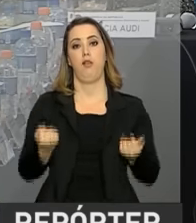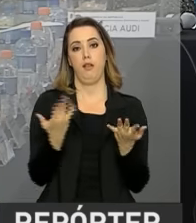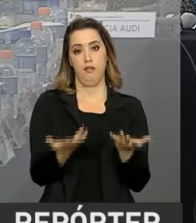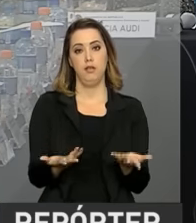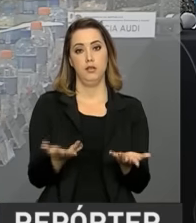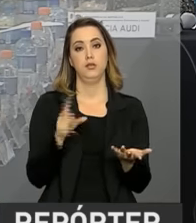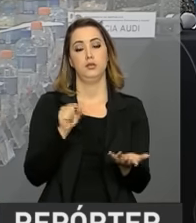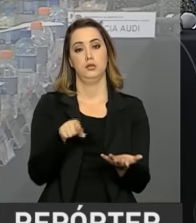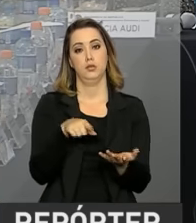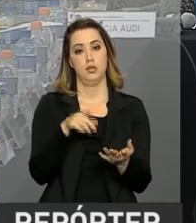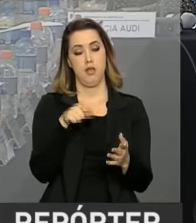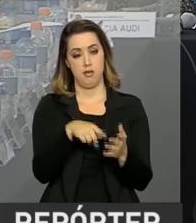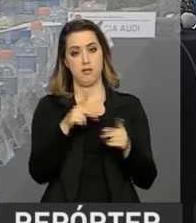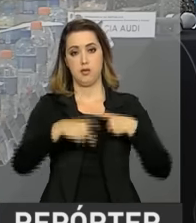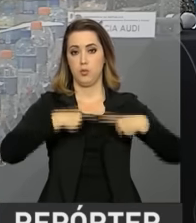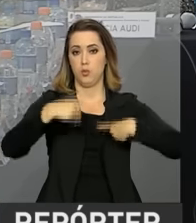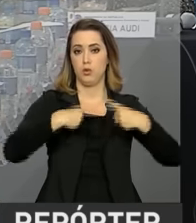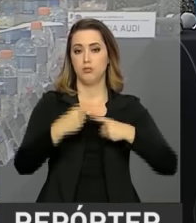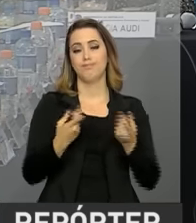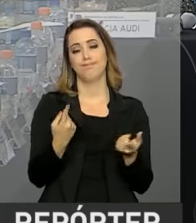postas em cheque.